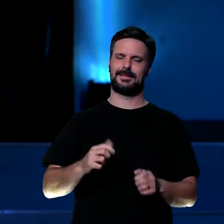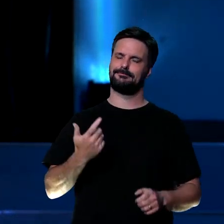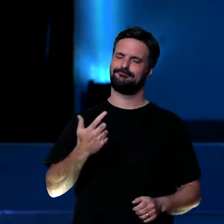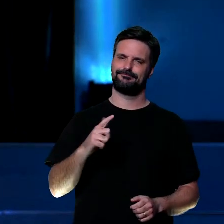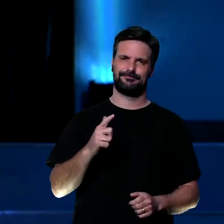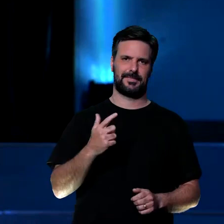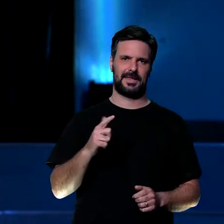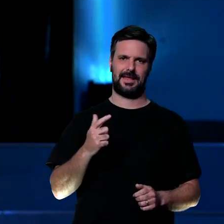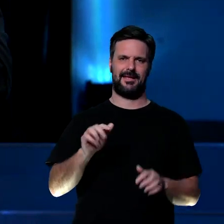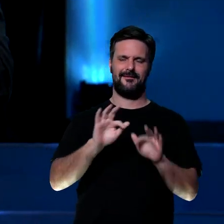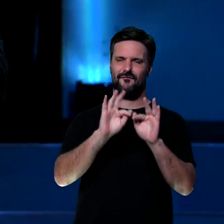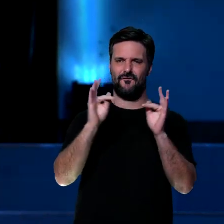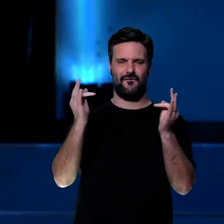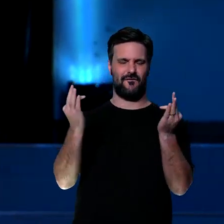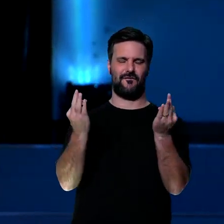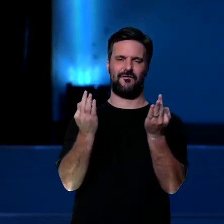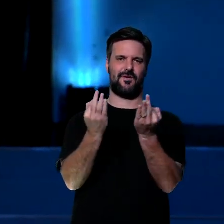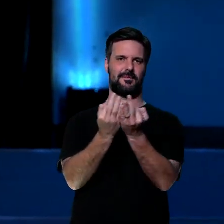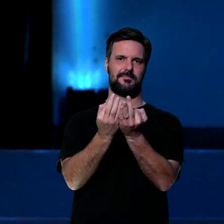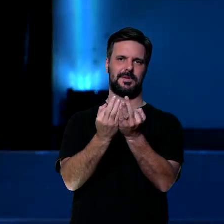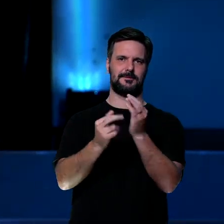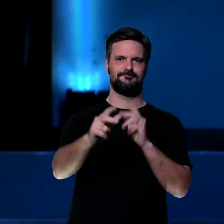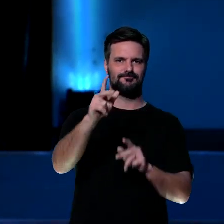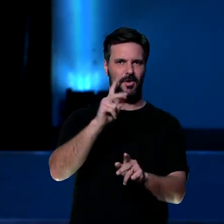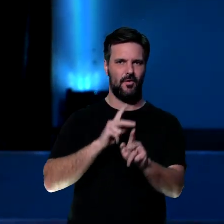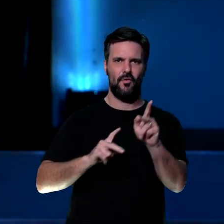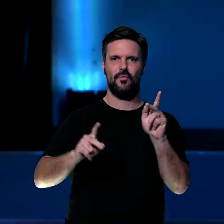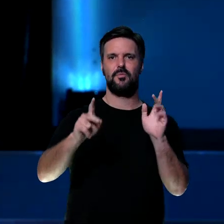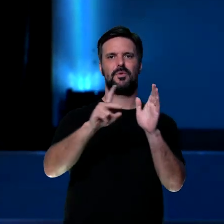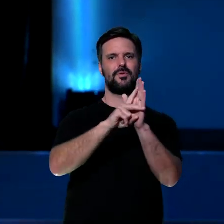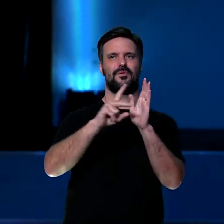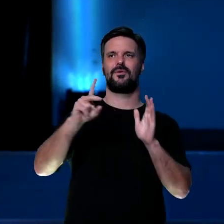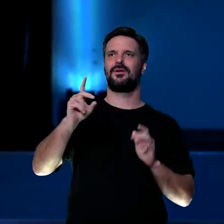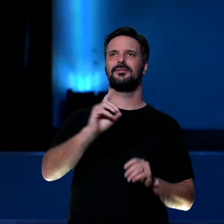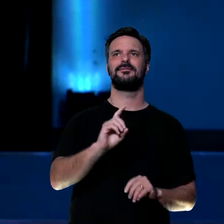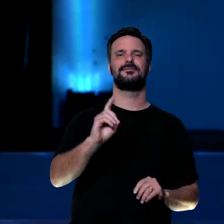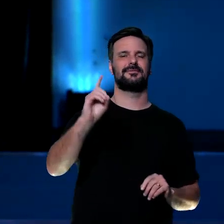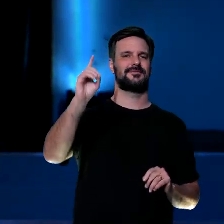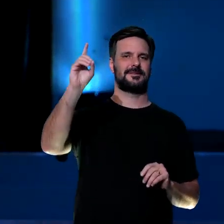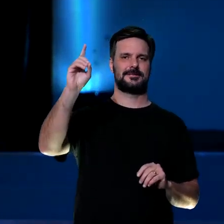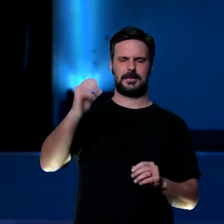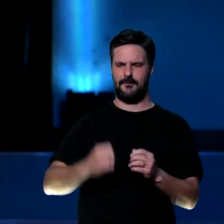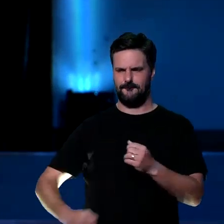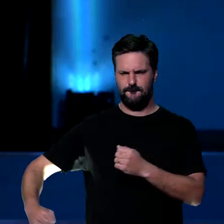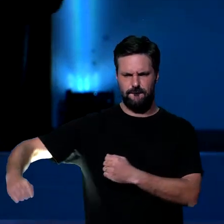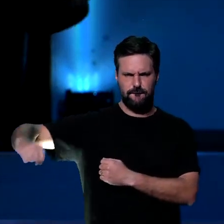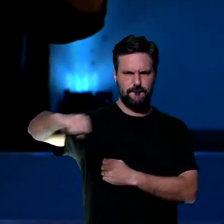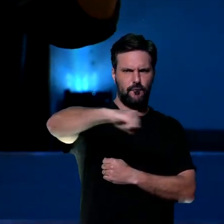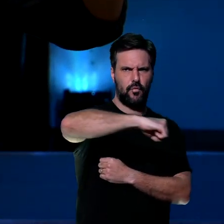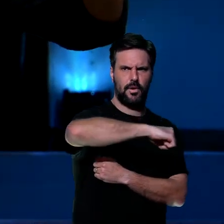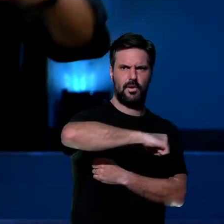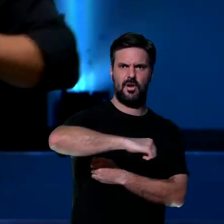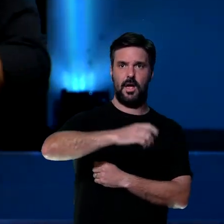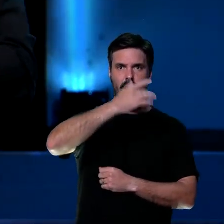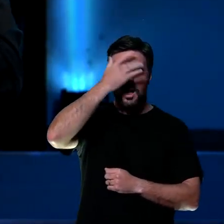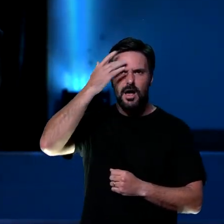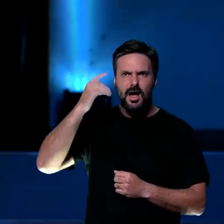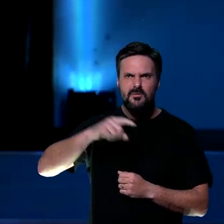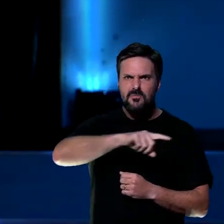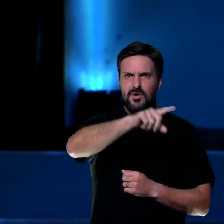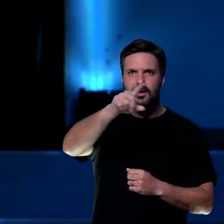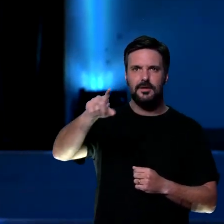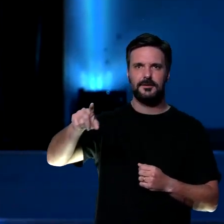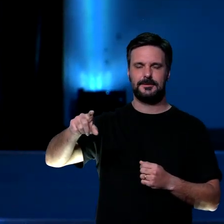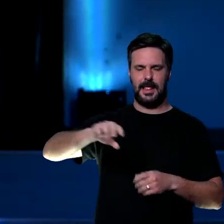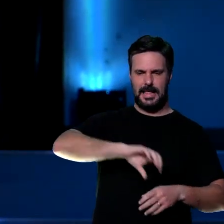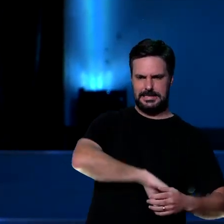A gente é uma família. A gente é um povo. Povo de Deus. O escudo é para o meu irmão, eu protejo ele. A espada